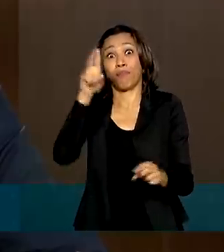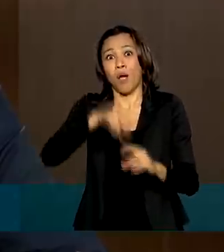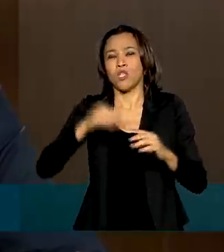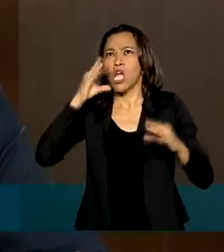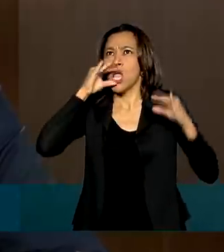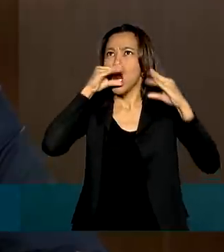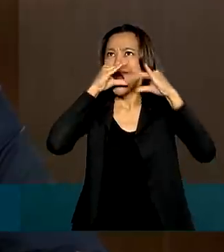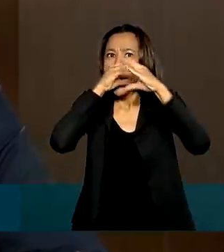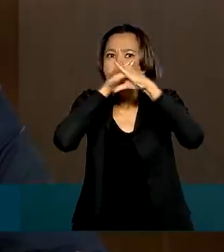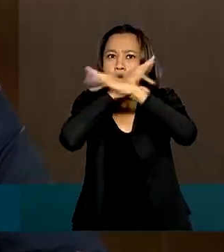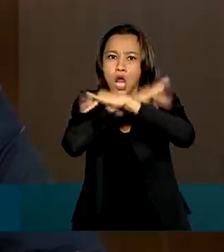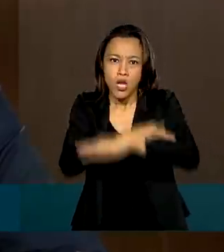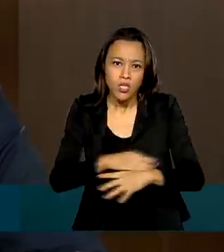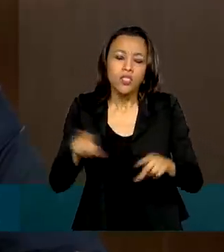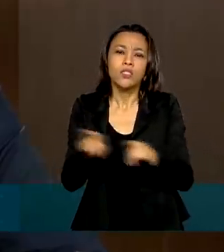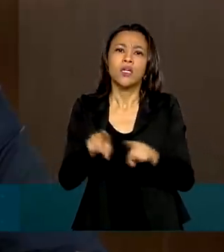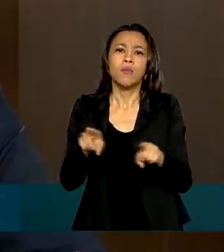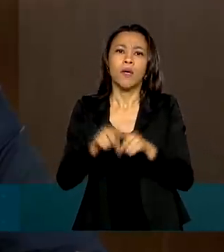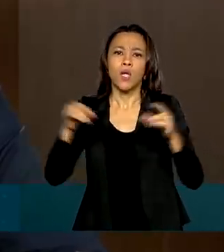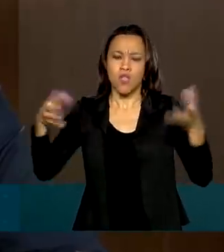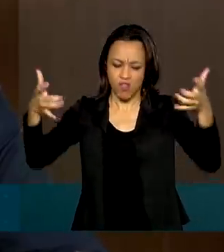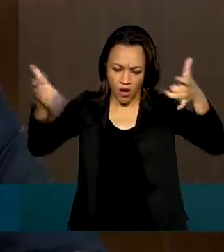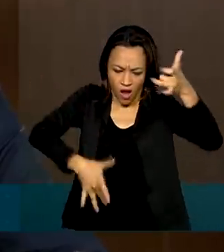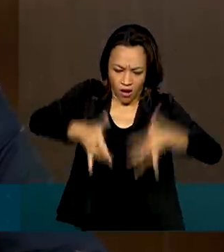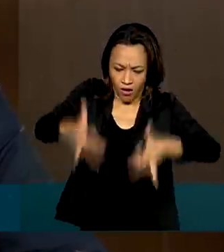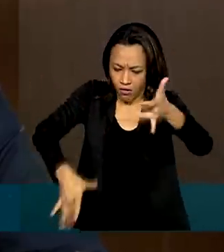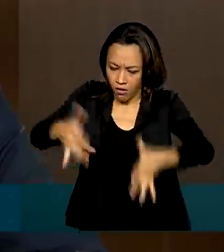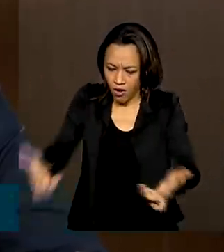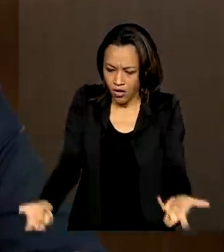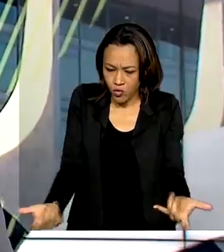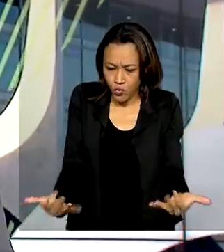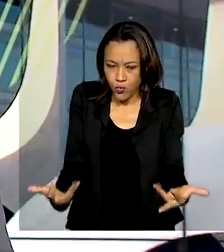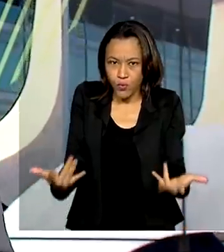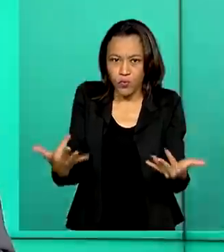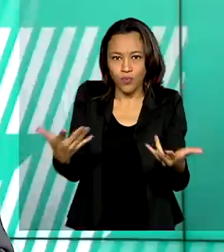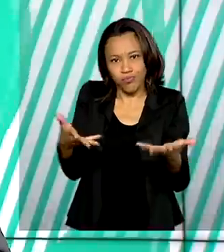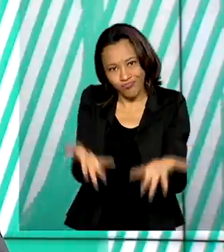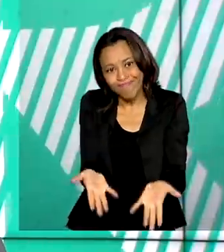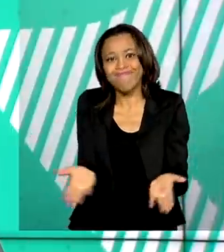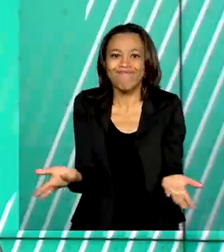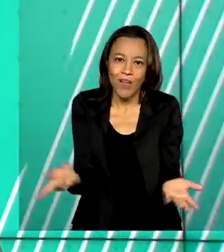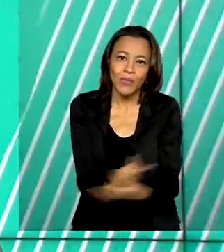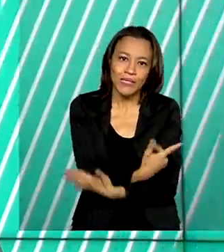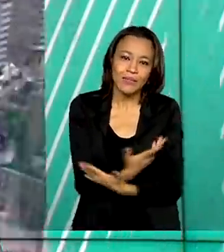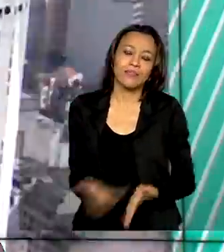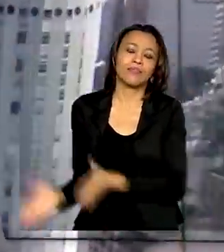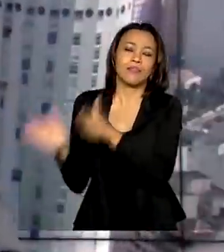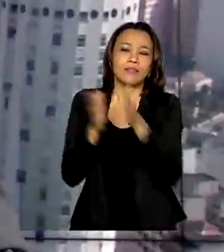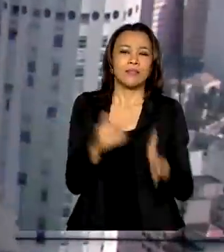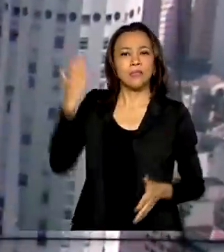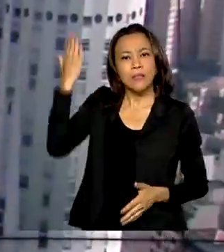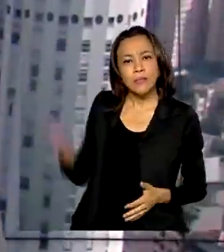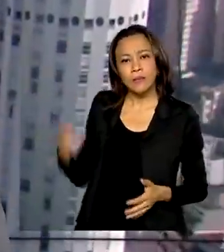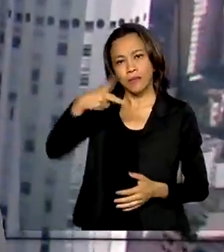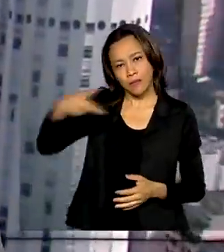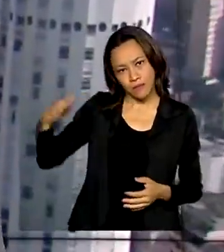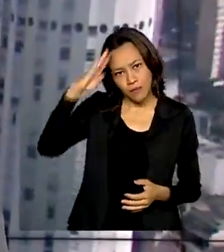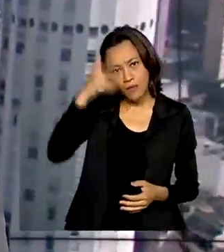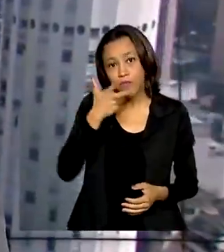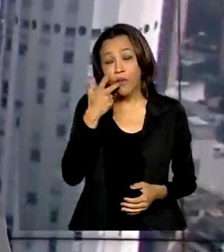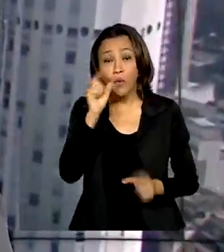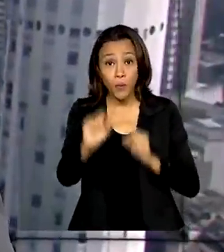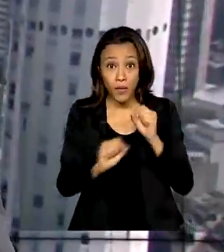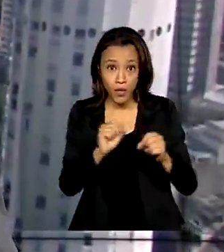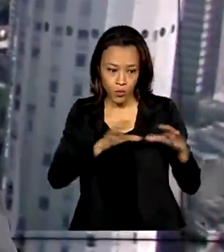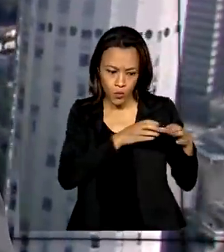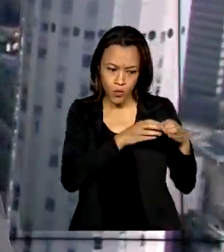somada ao acúmulo de massa orgânica em decomposição. O presidente Bolsonaro também falou sobre a Operação